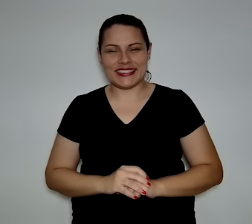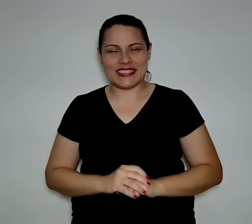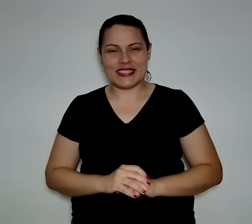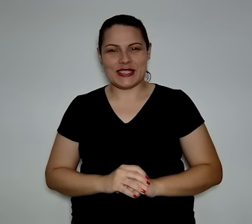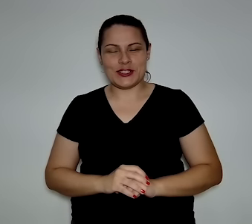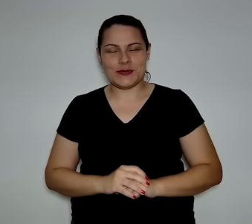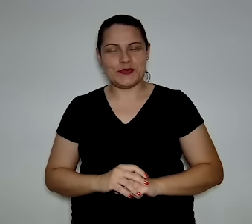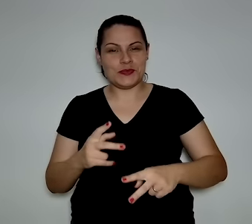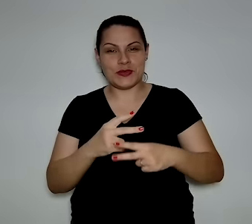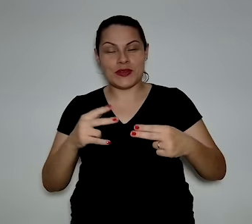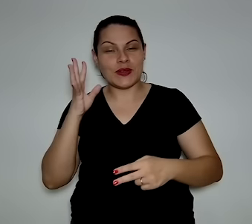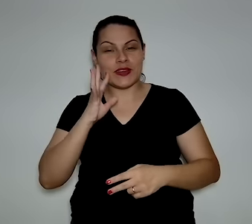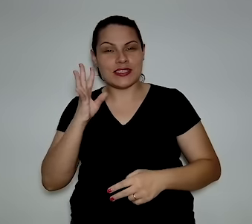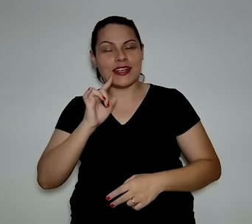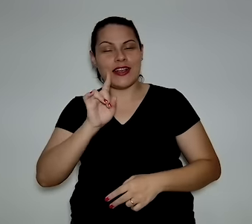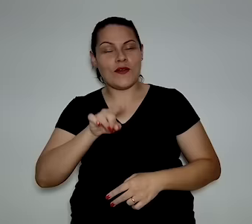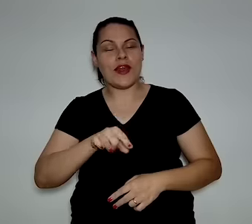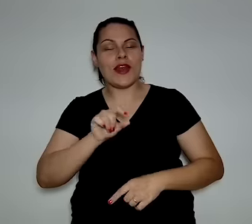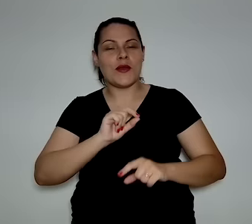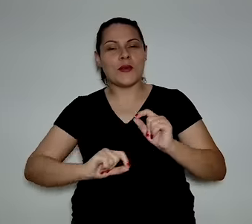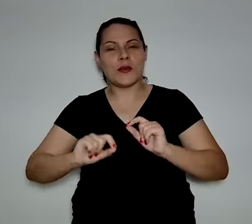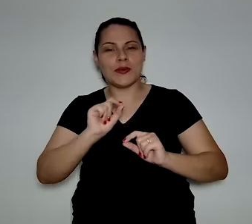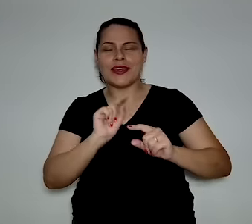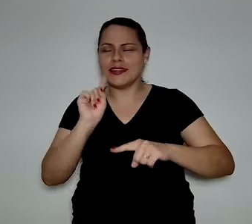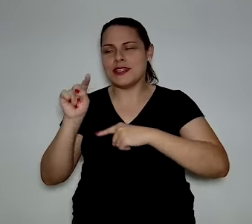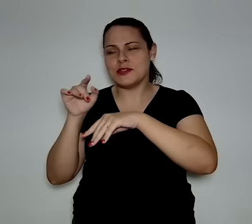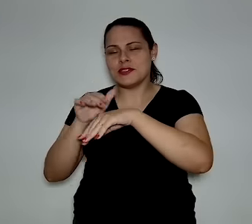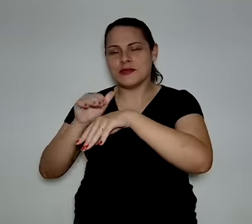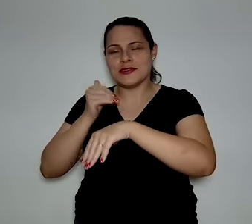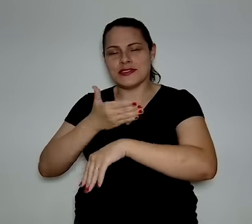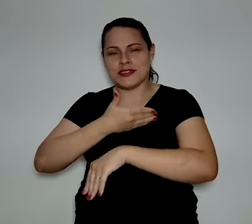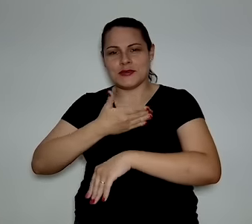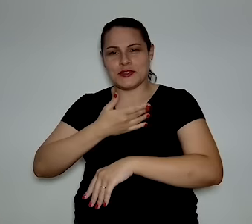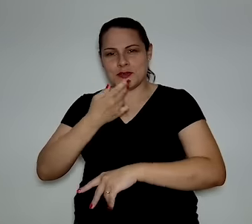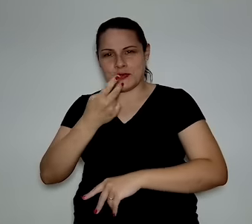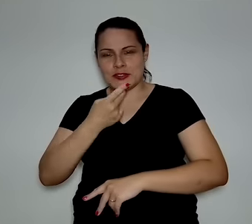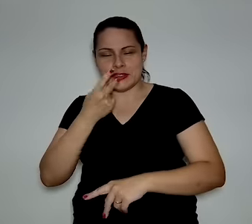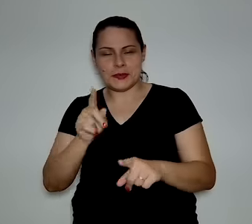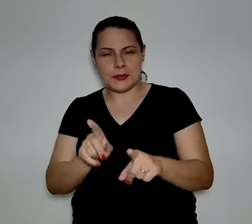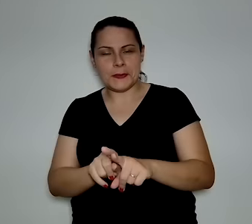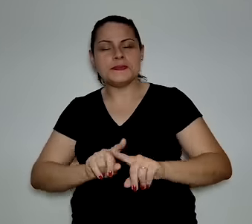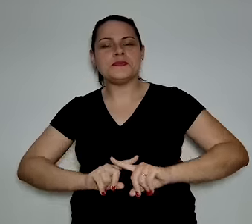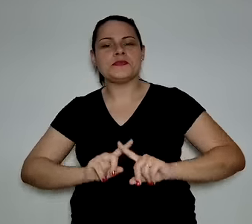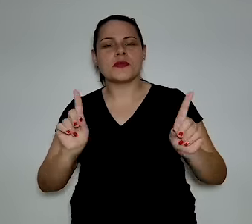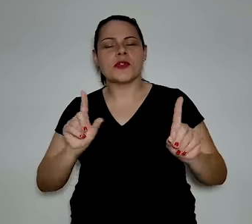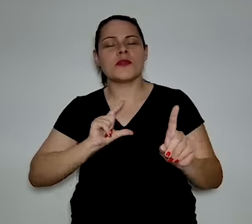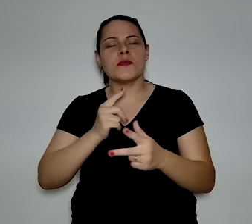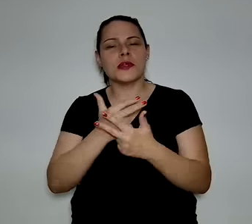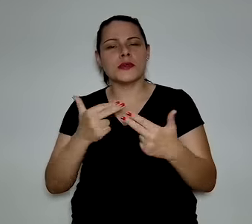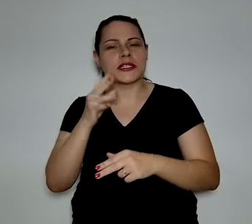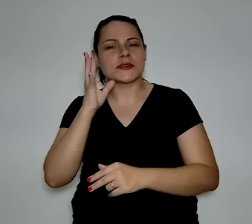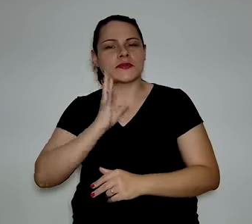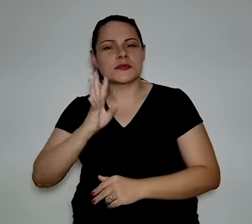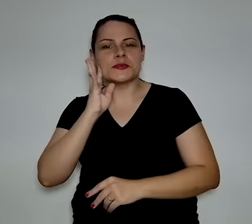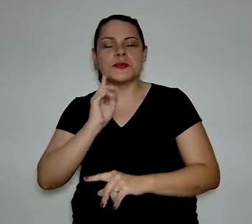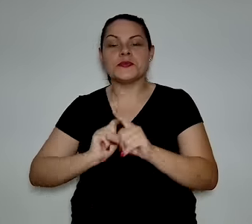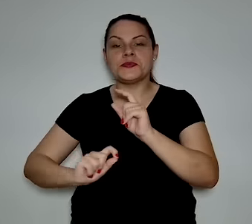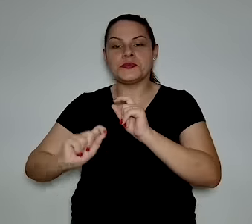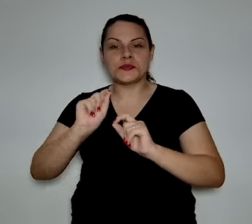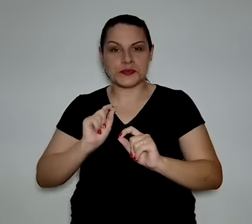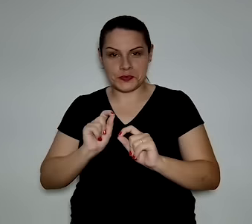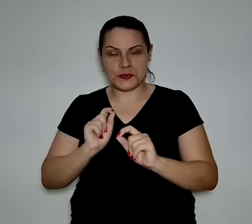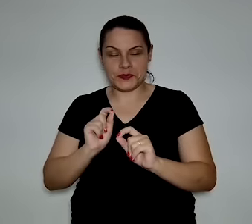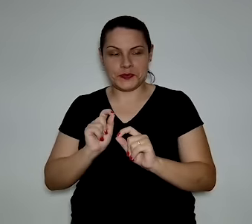E a coisa legal, justamente, e aí eu vou passar a palavra, mas eu acho que uma coisa legal